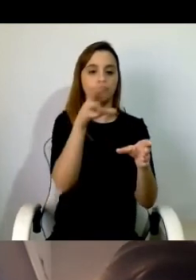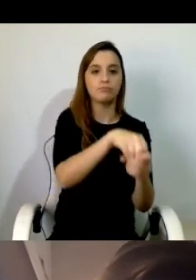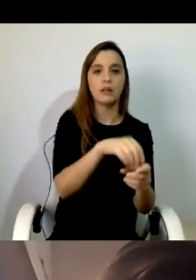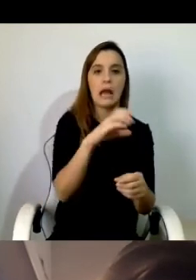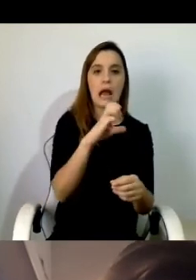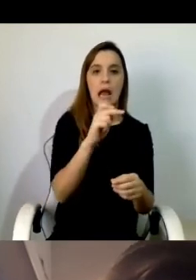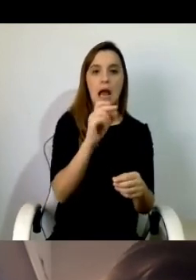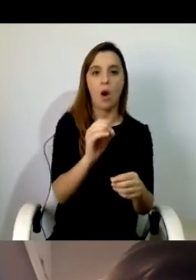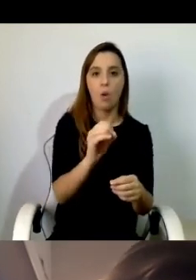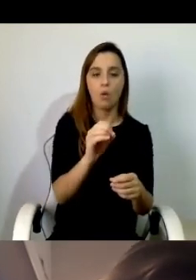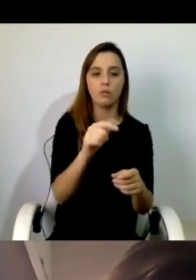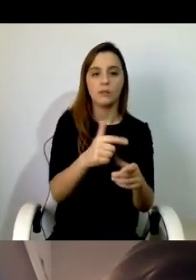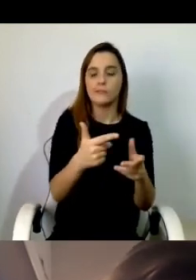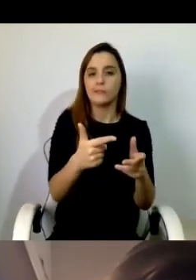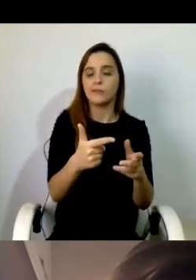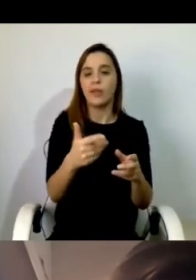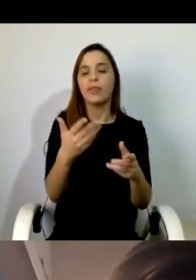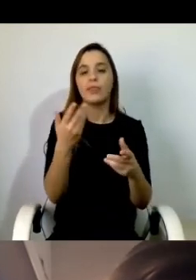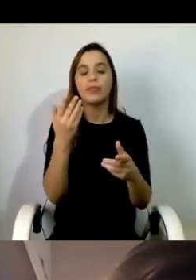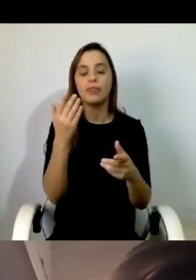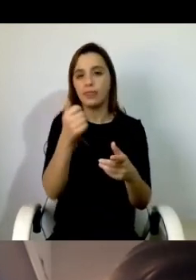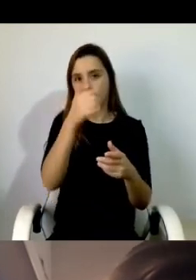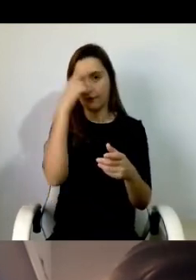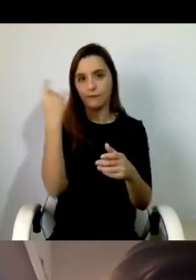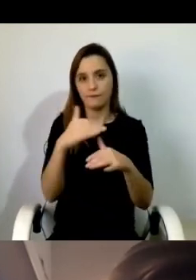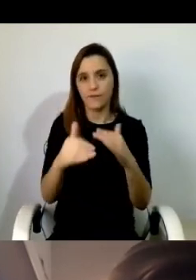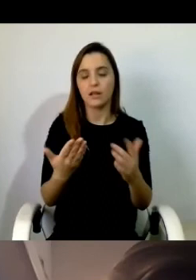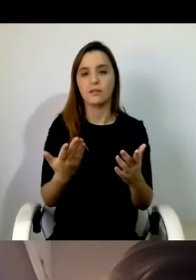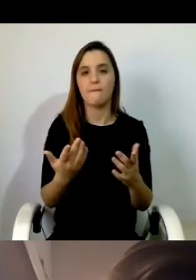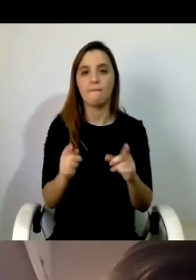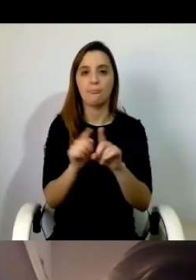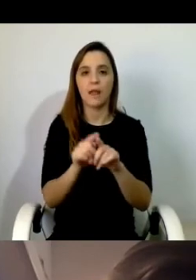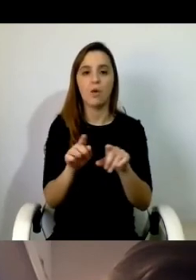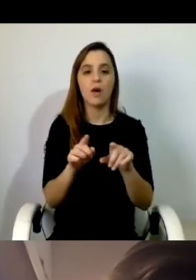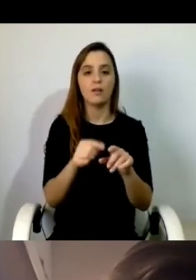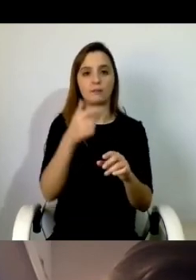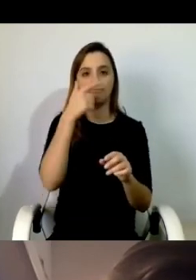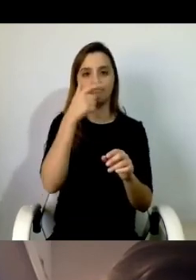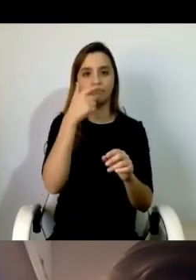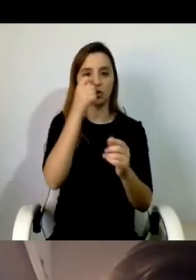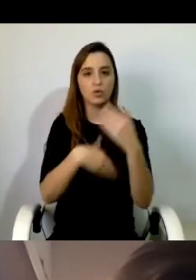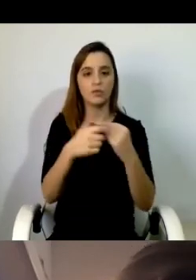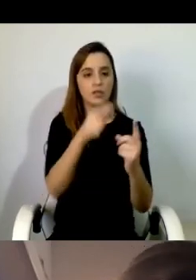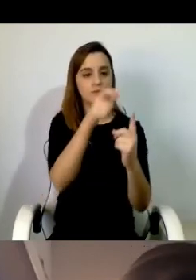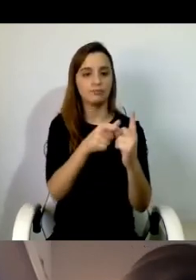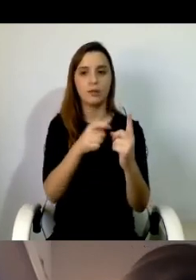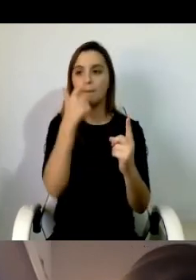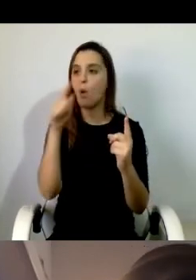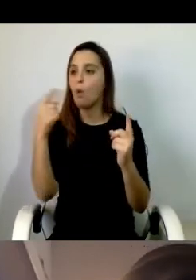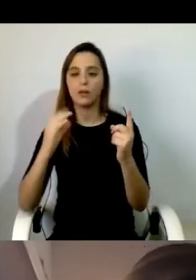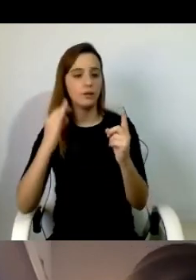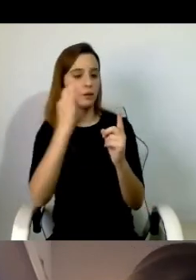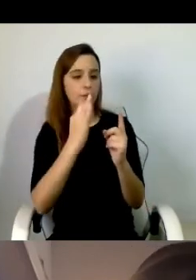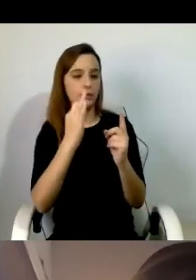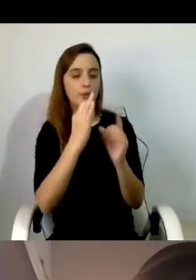Temos constatado a dificuldade da passagem do papel de objeto de cuidados dependente de terceiros para a solução do